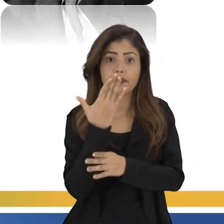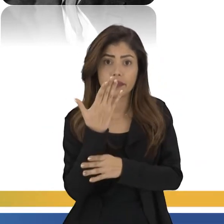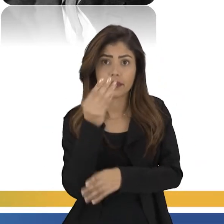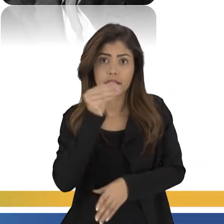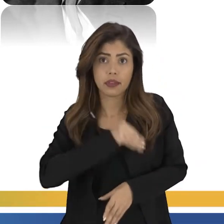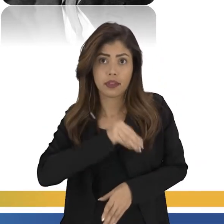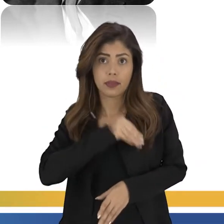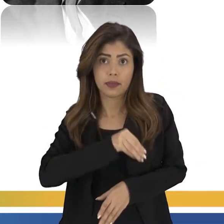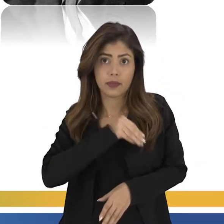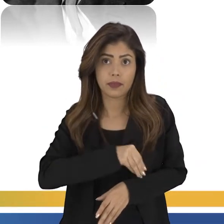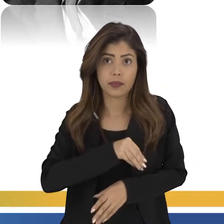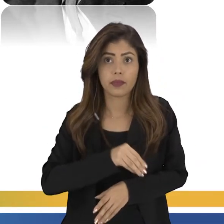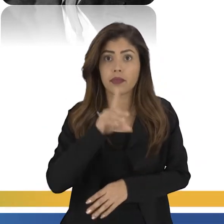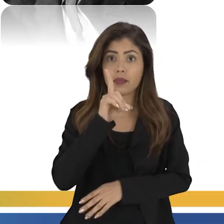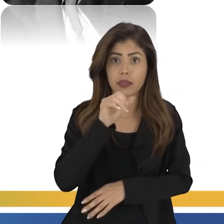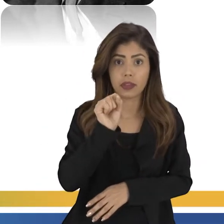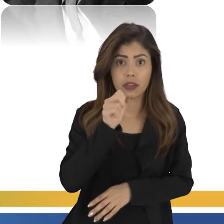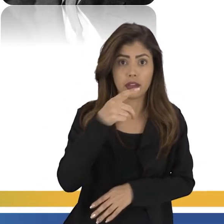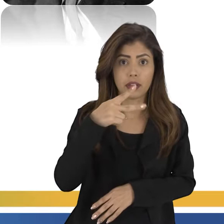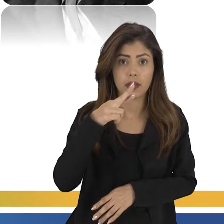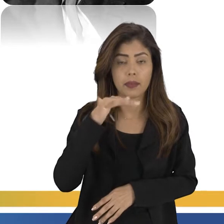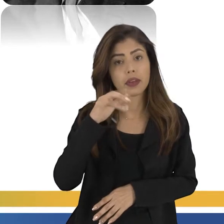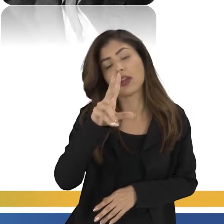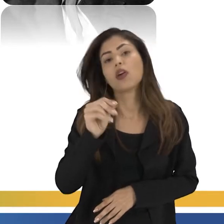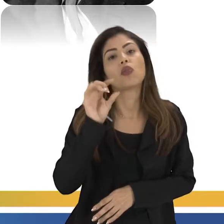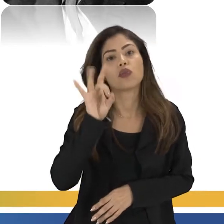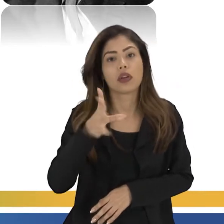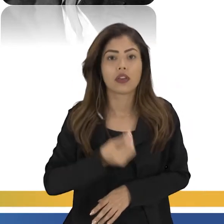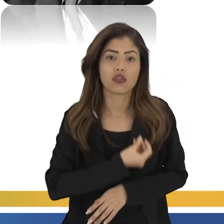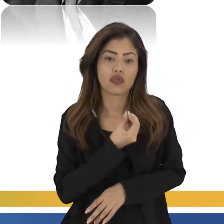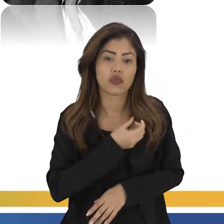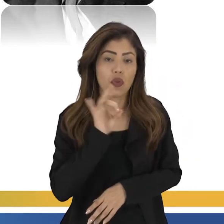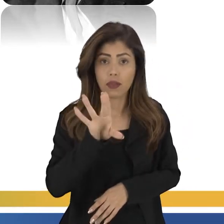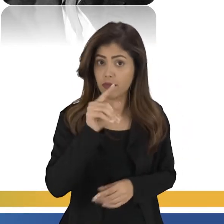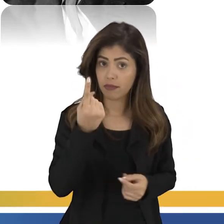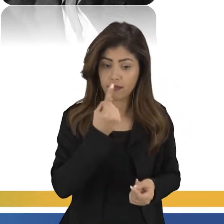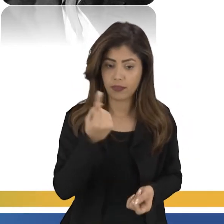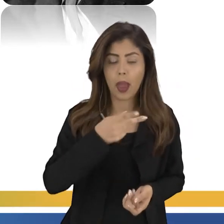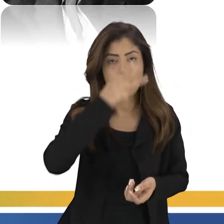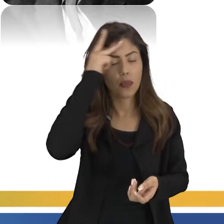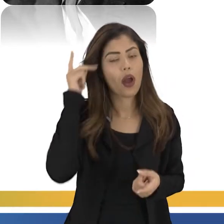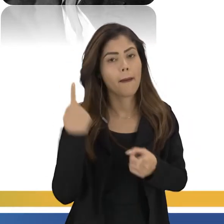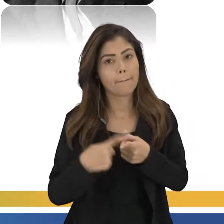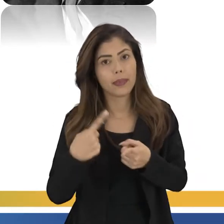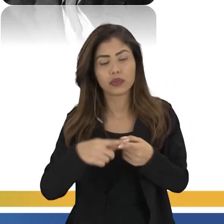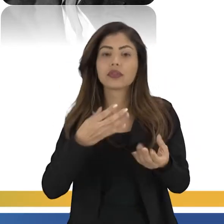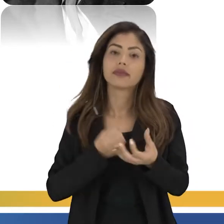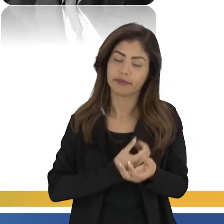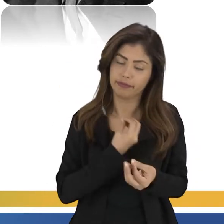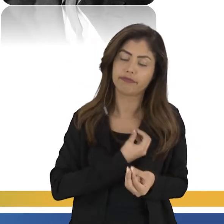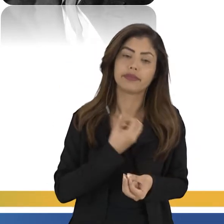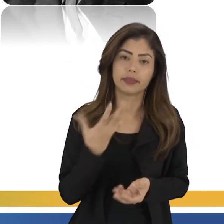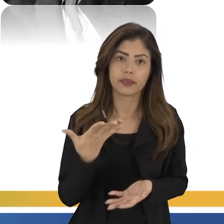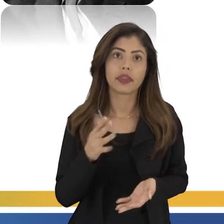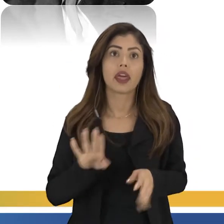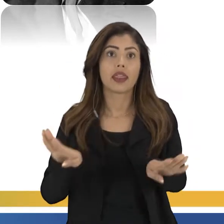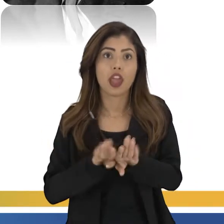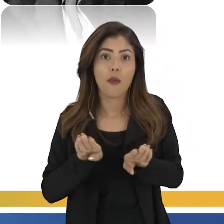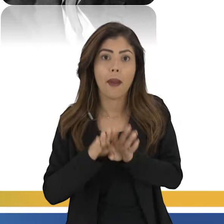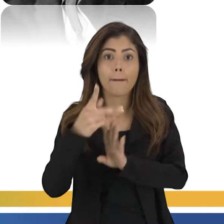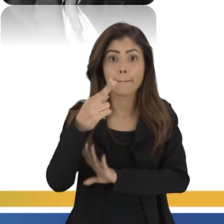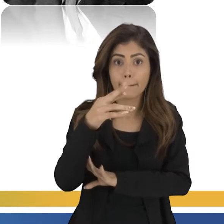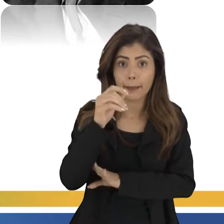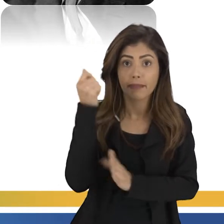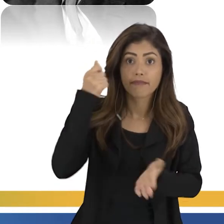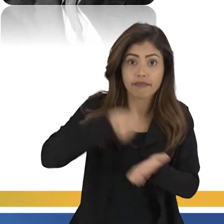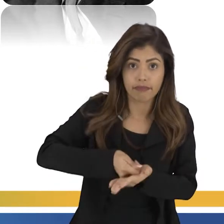desemprego, que muitas pessoas sobreviveram por conta disso, né? Ele vai estabelecer preços, ele vai